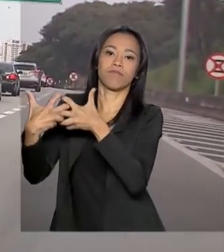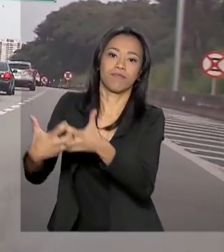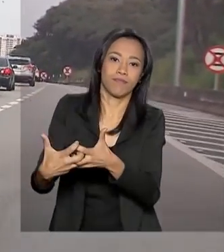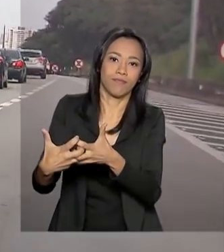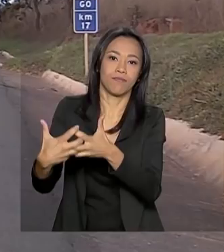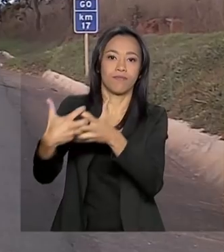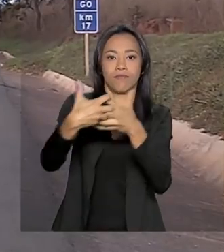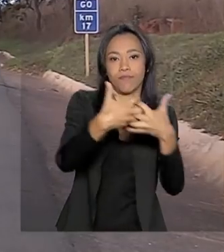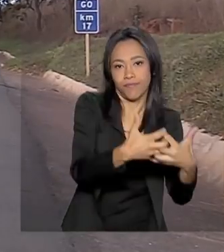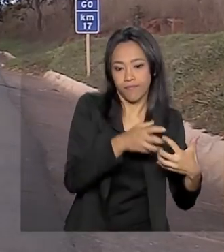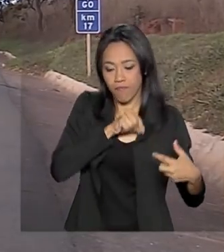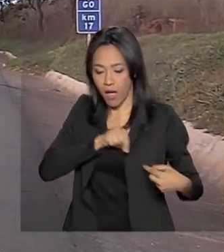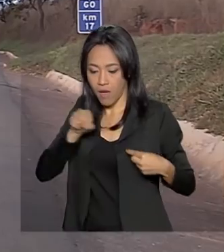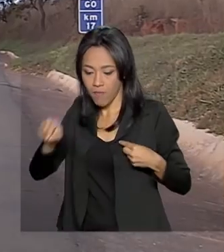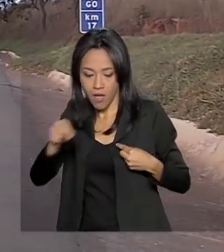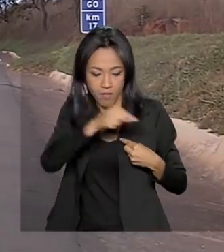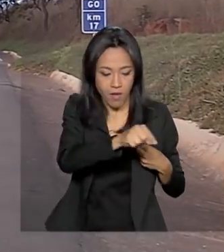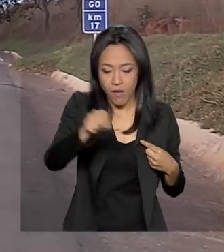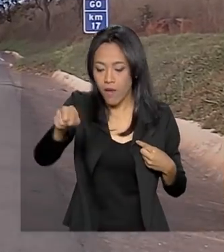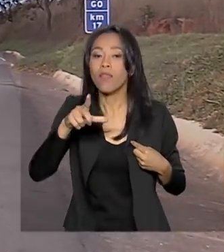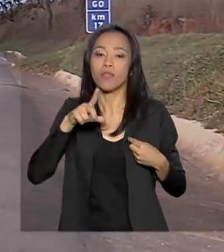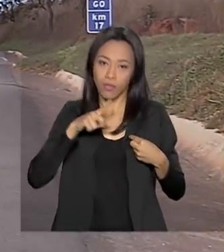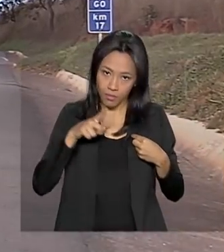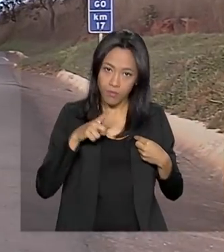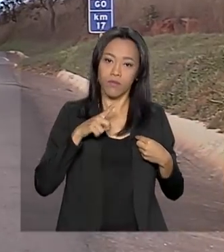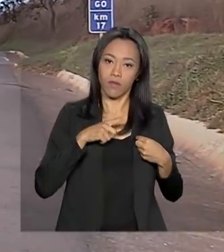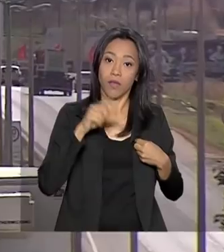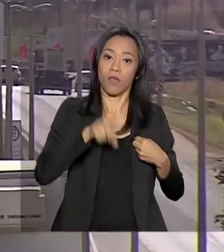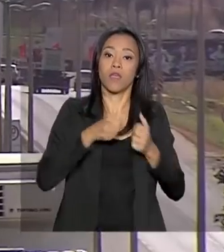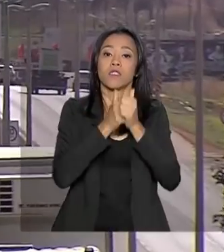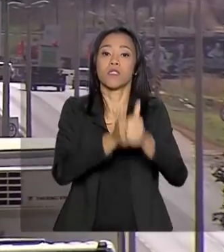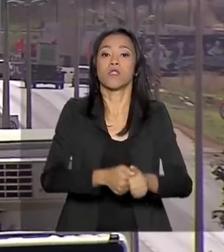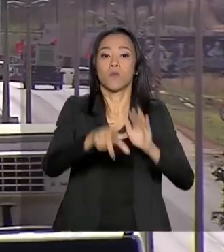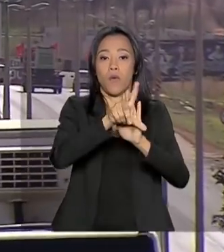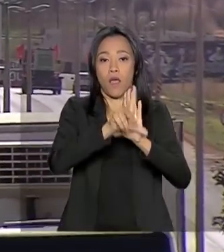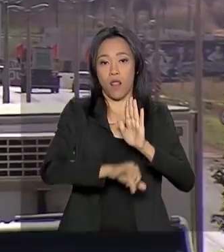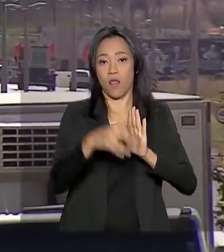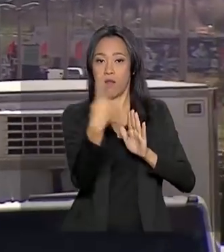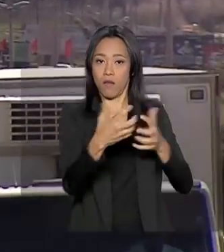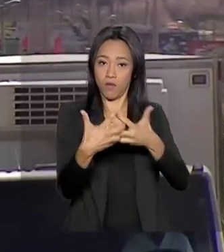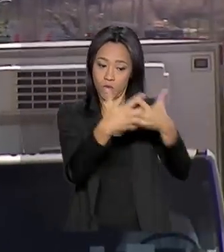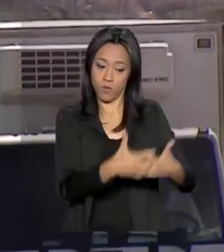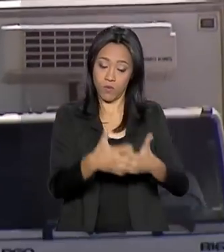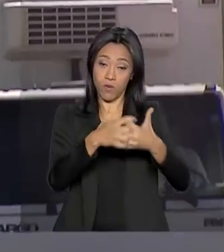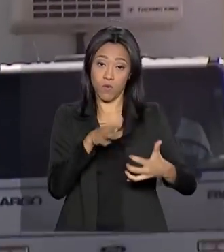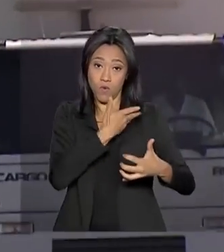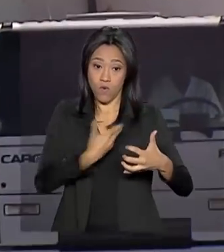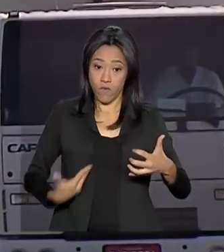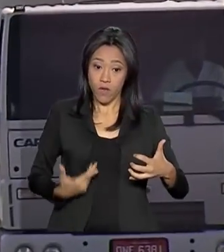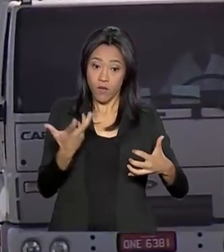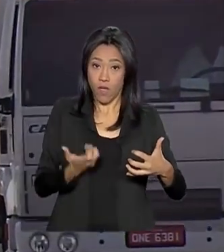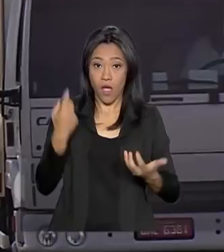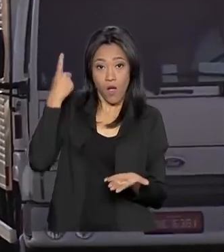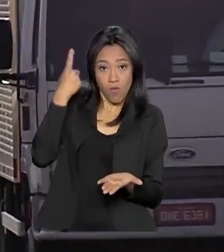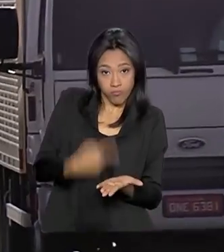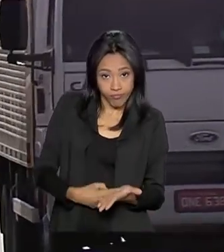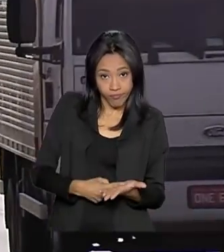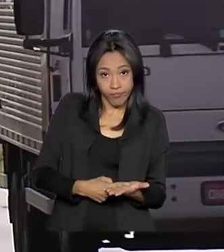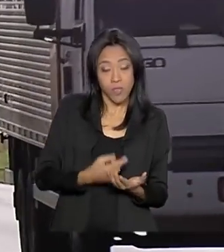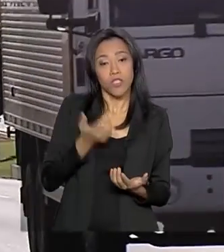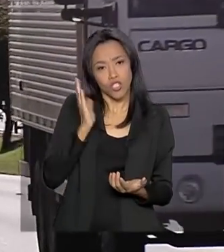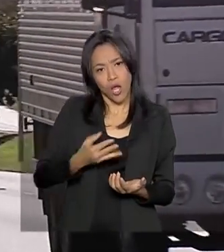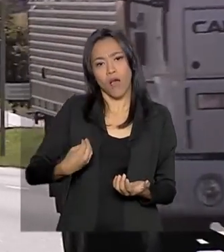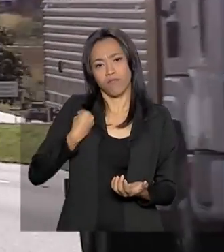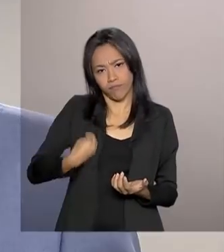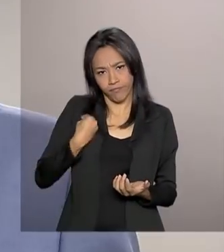concedidas, cumprindo a exigência da lei dos caminhoneiros. O governo pretende regularizar os pontos de parada informais já